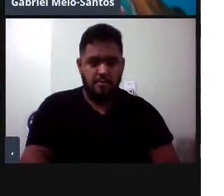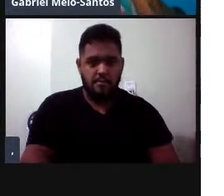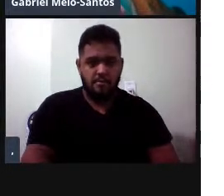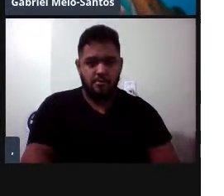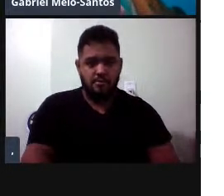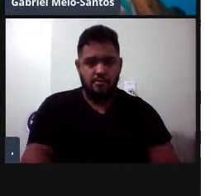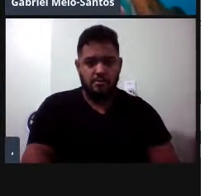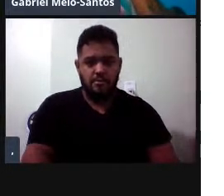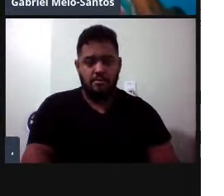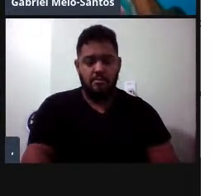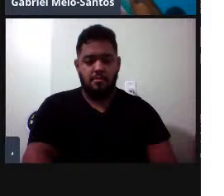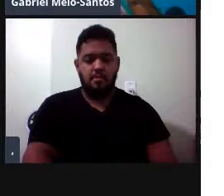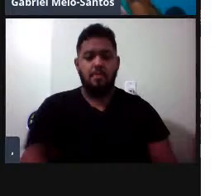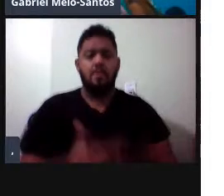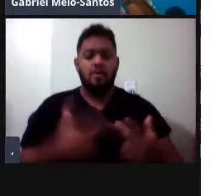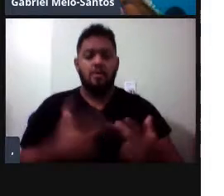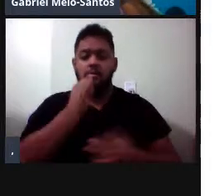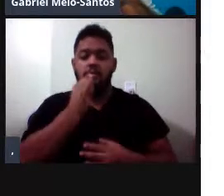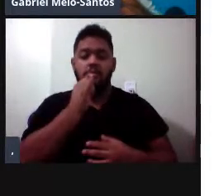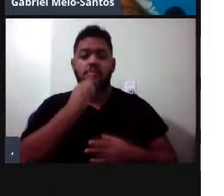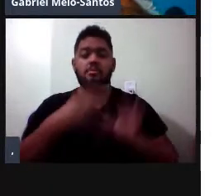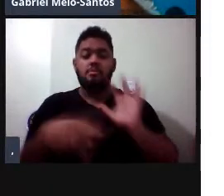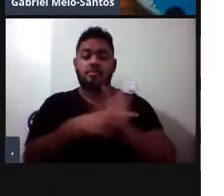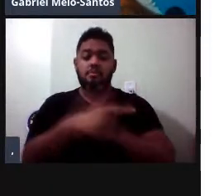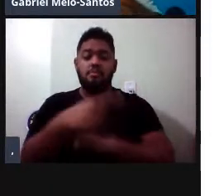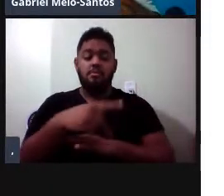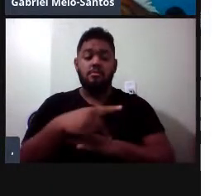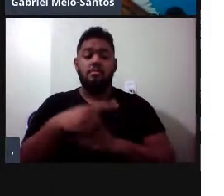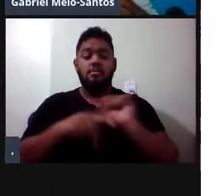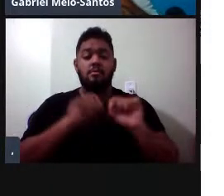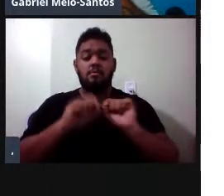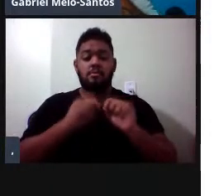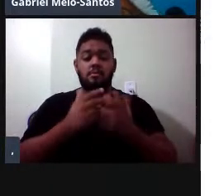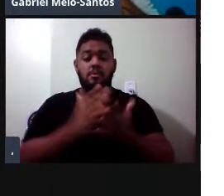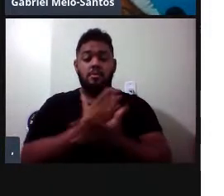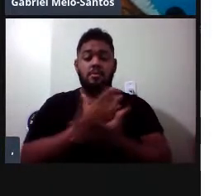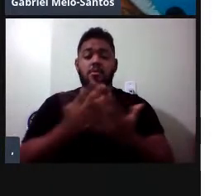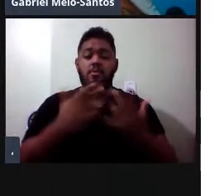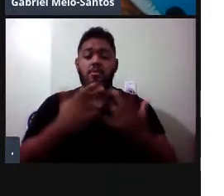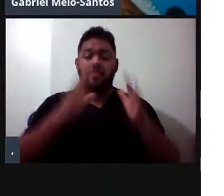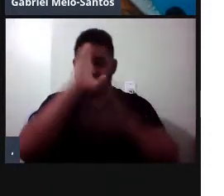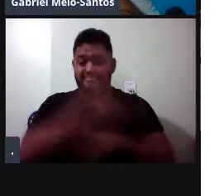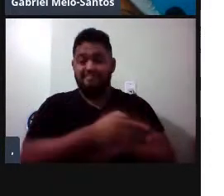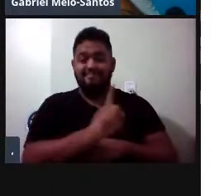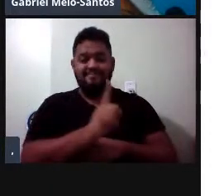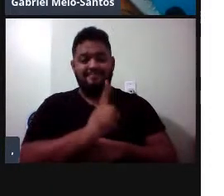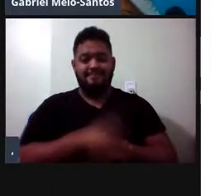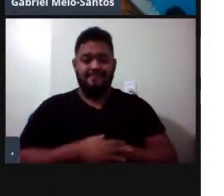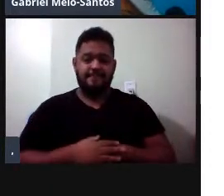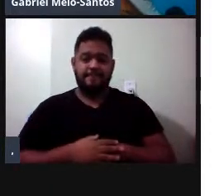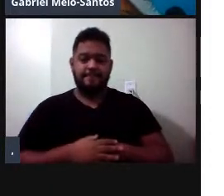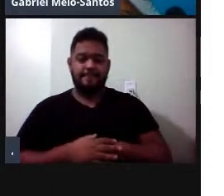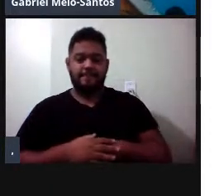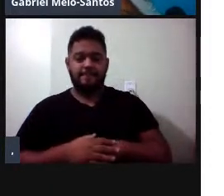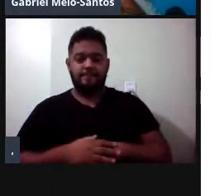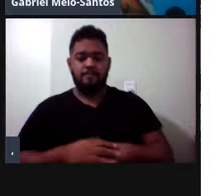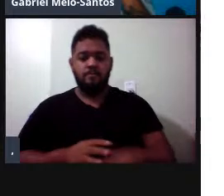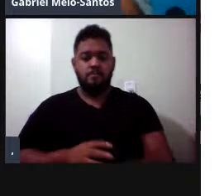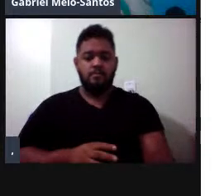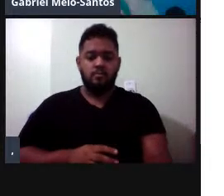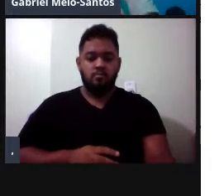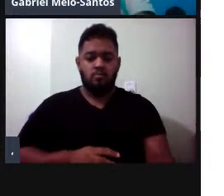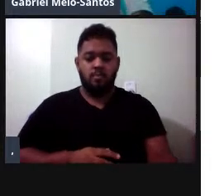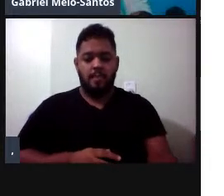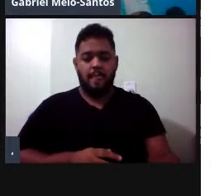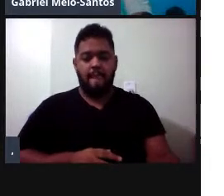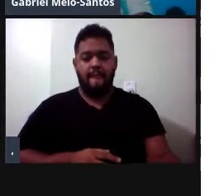usou a duração para a classificação e a presença de fenômenos não lineares, as vocalizações, principalmente a bifonação, que, como eu